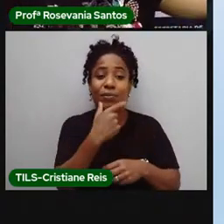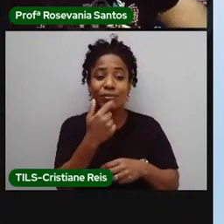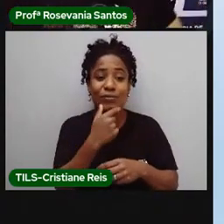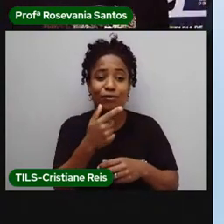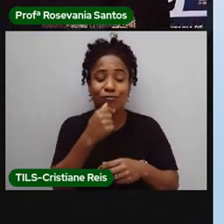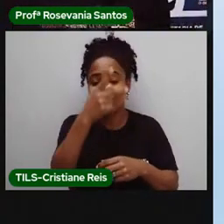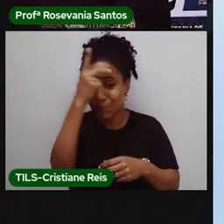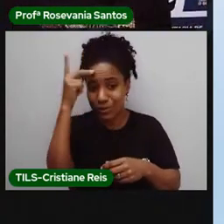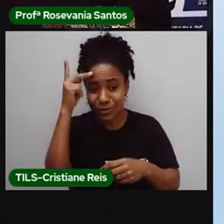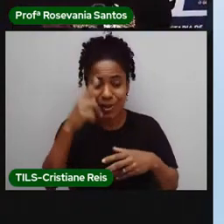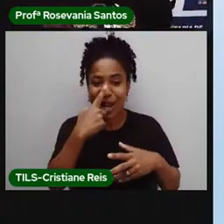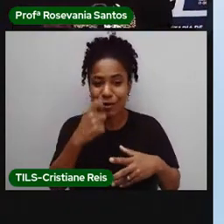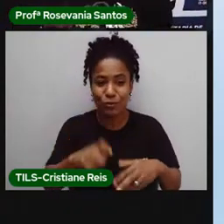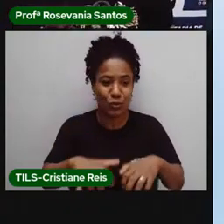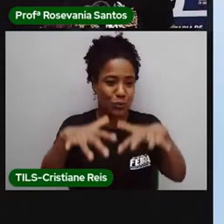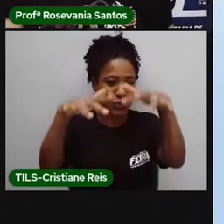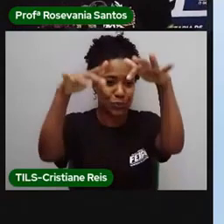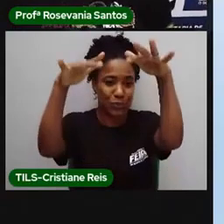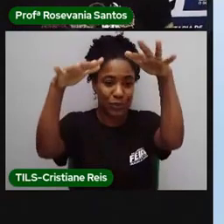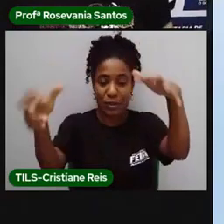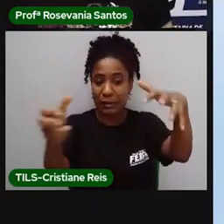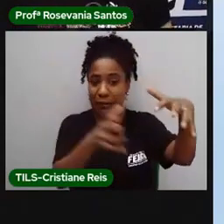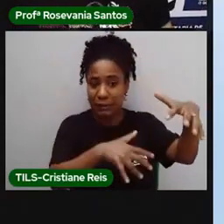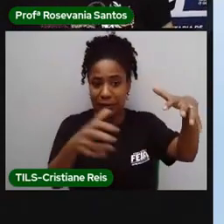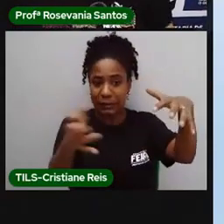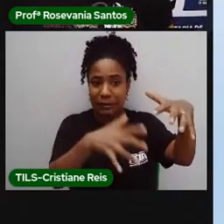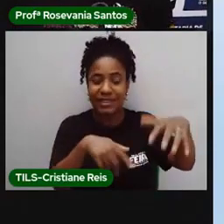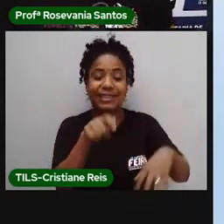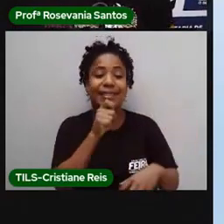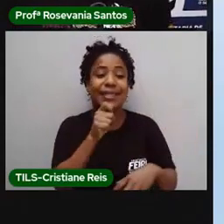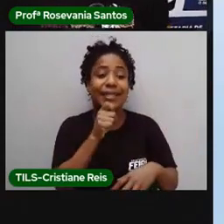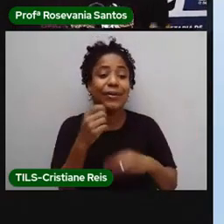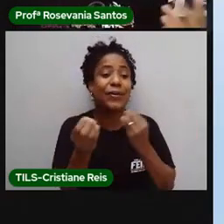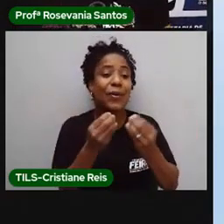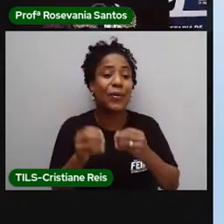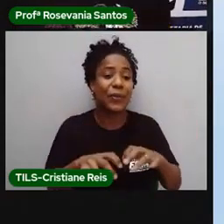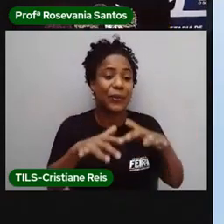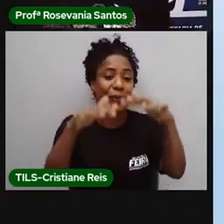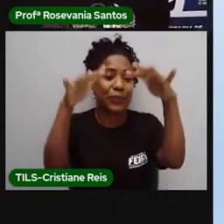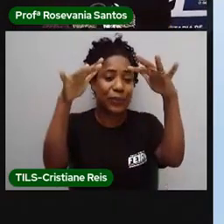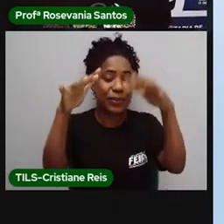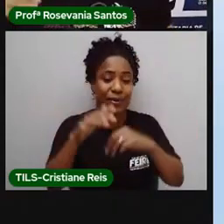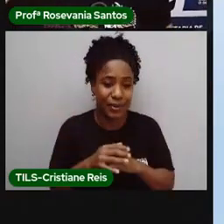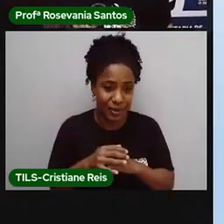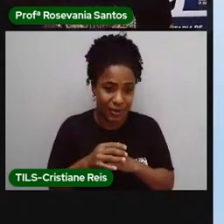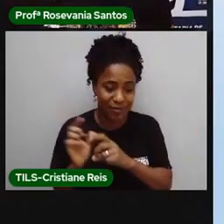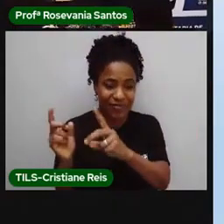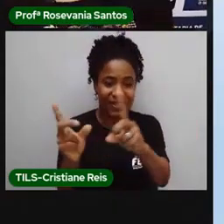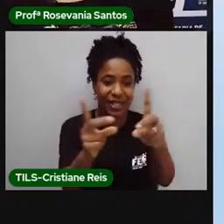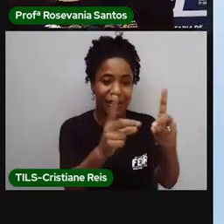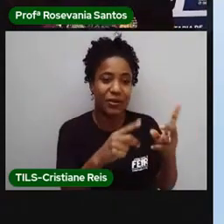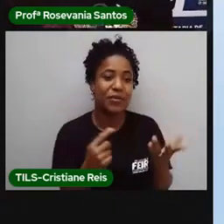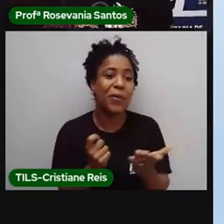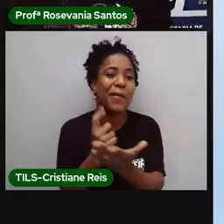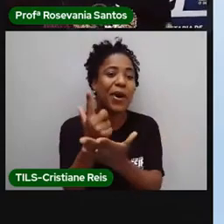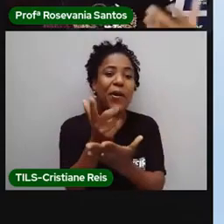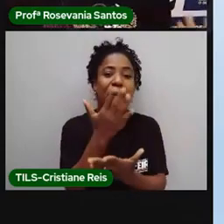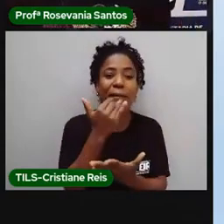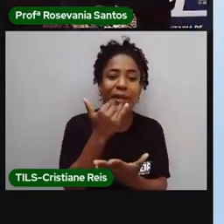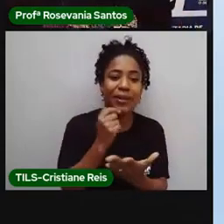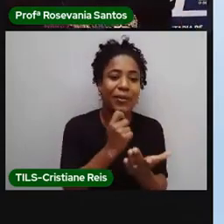montaneira de lixo, né? Se não tivesse os vendedores, como é que a gente compraria comida? Como é que a gente compraria